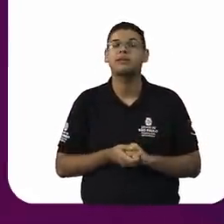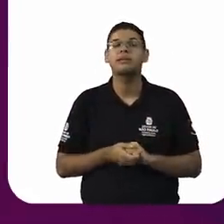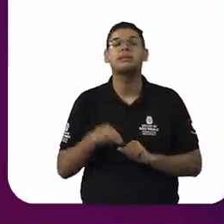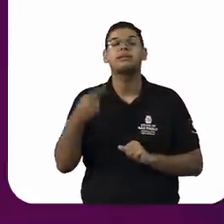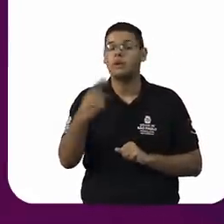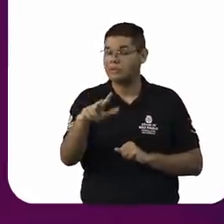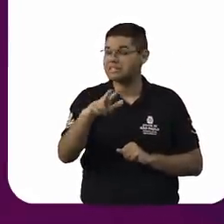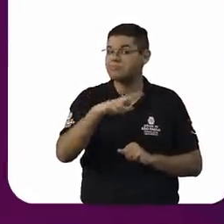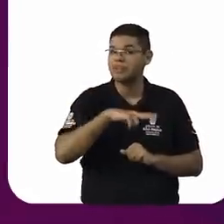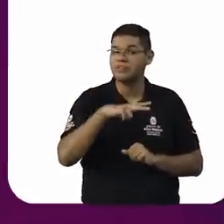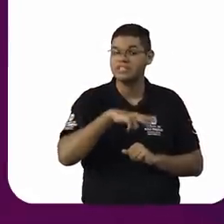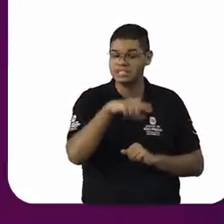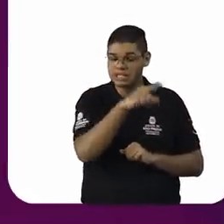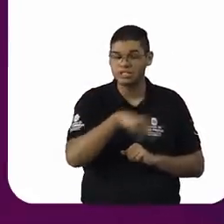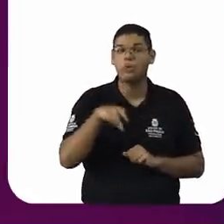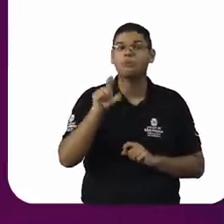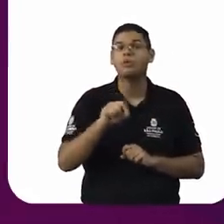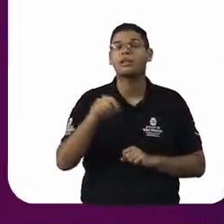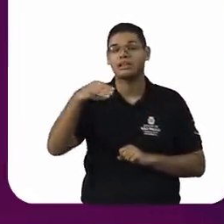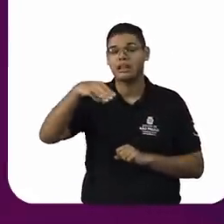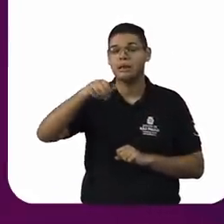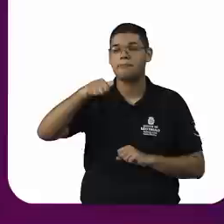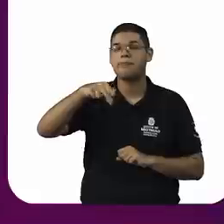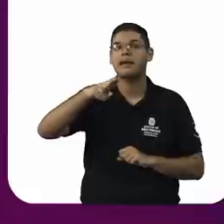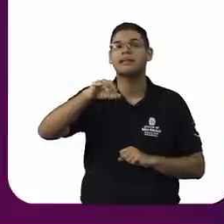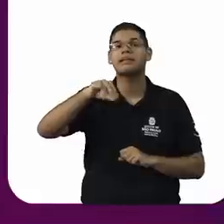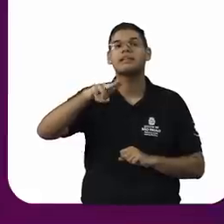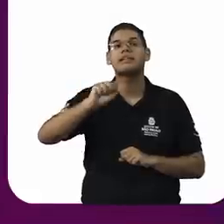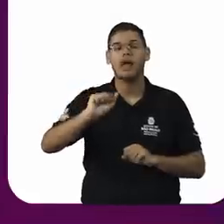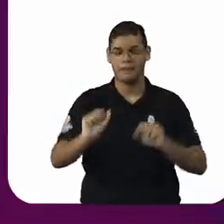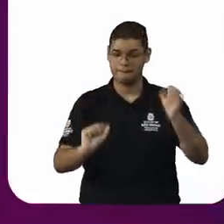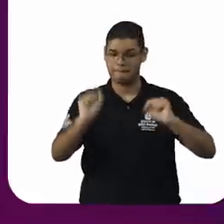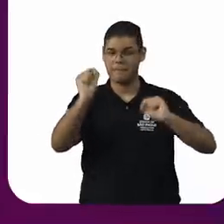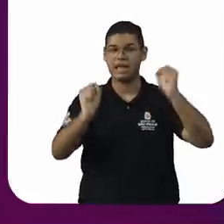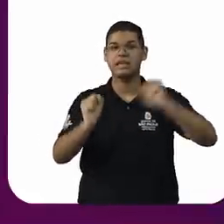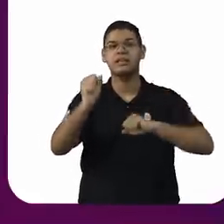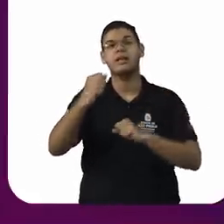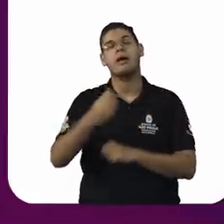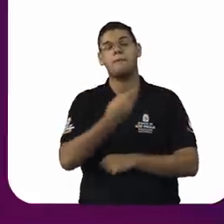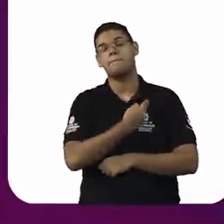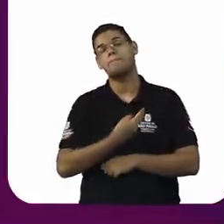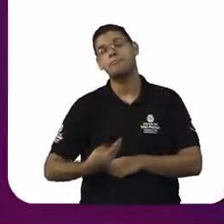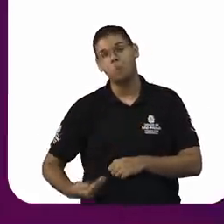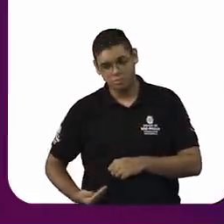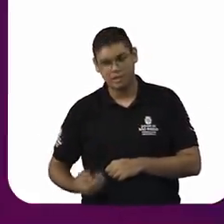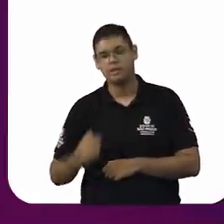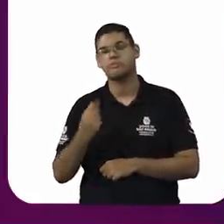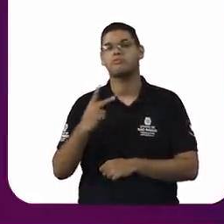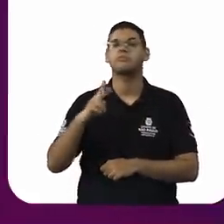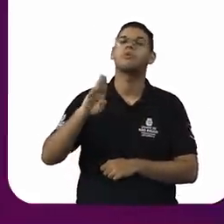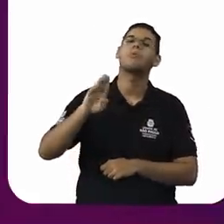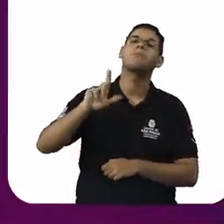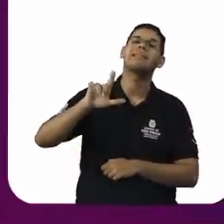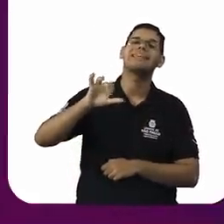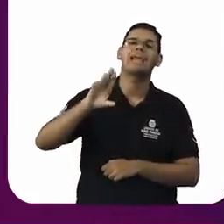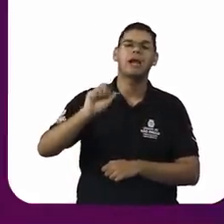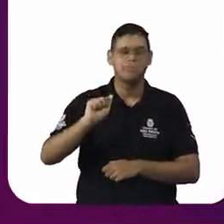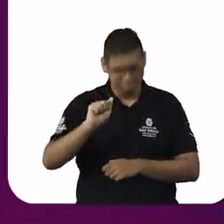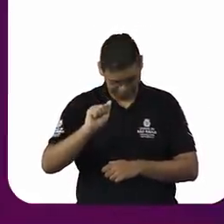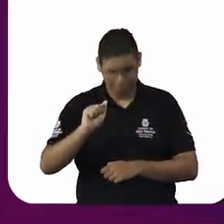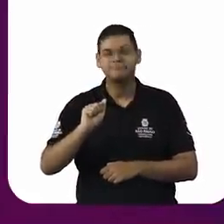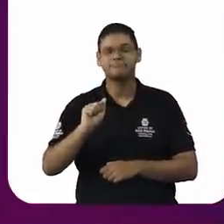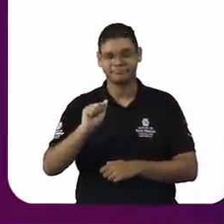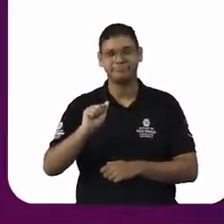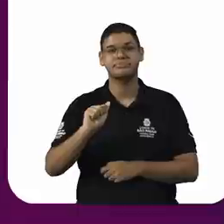privatização da máquina pública por facções ditas religiosas é alguma coisa que corrói